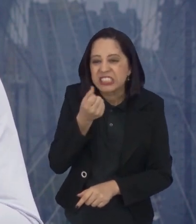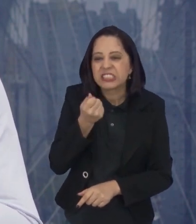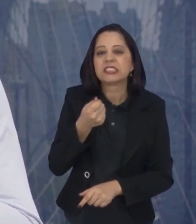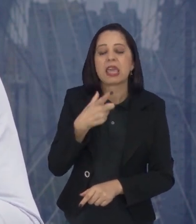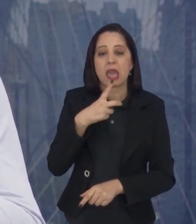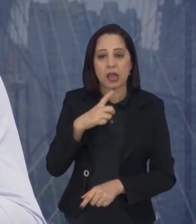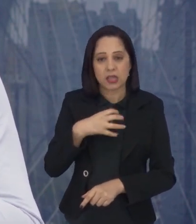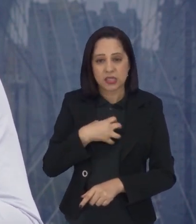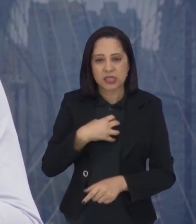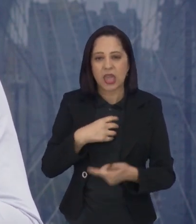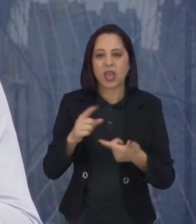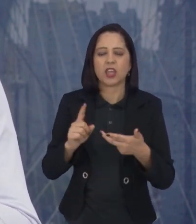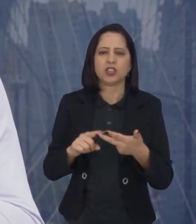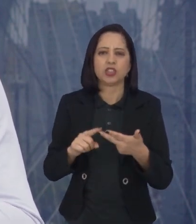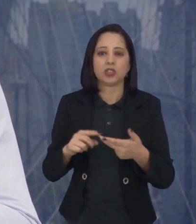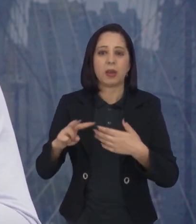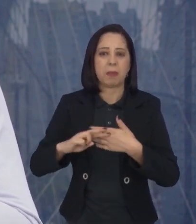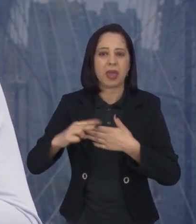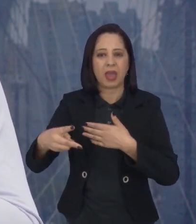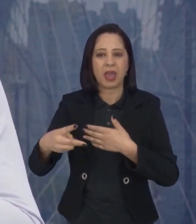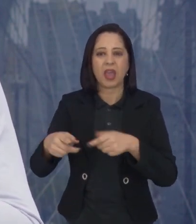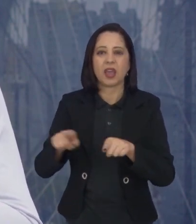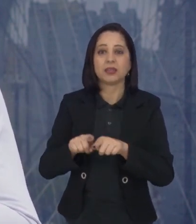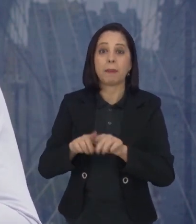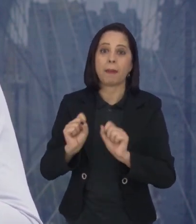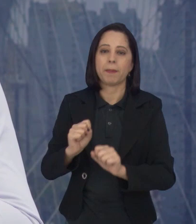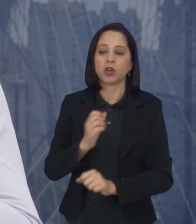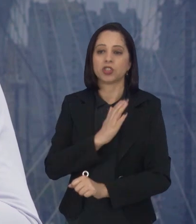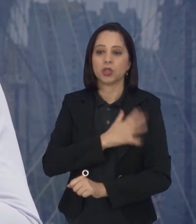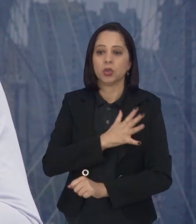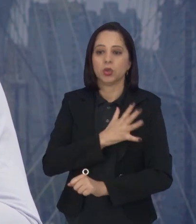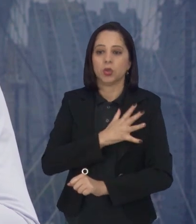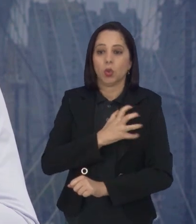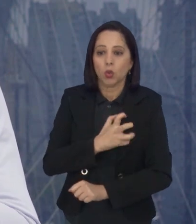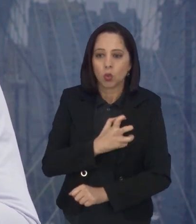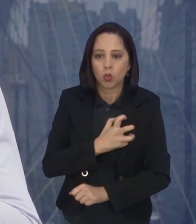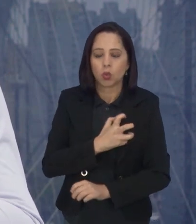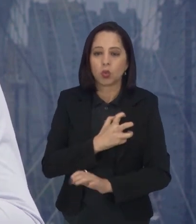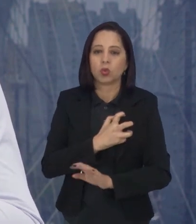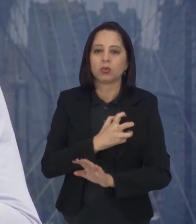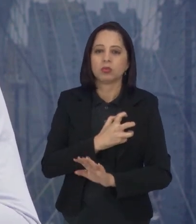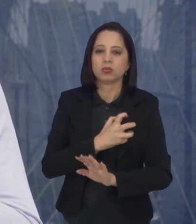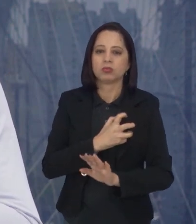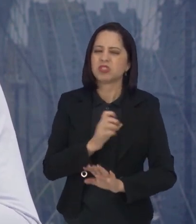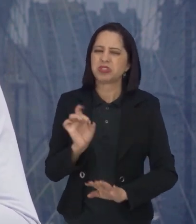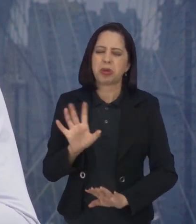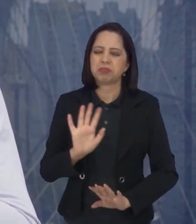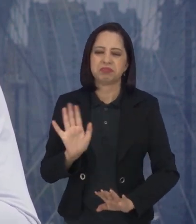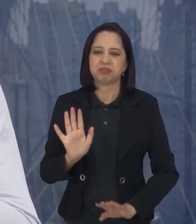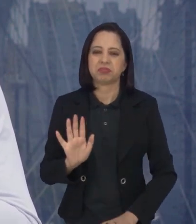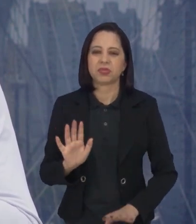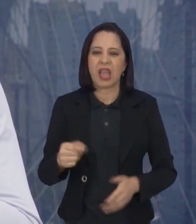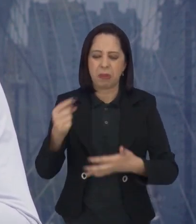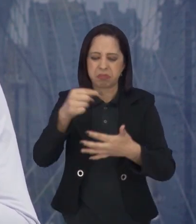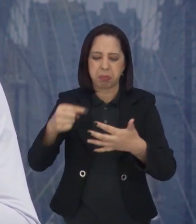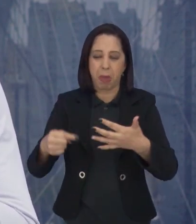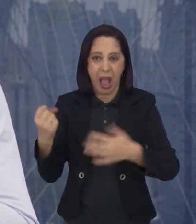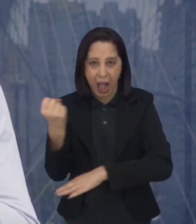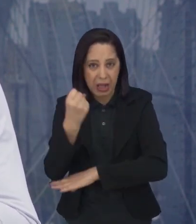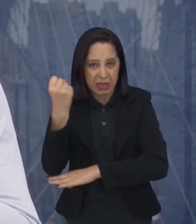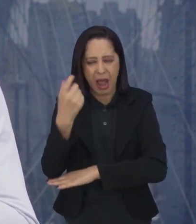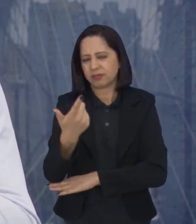têm um efeito perdido de um ataque cardíaco. E, enfim, só. Não tem muitos desses efeitos